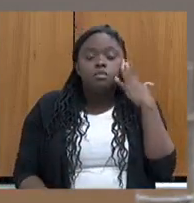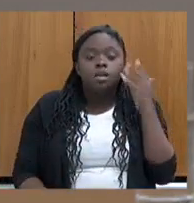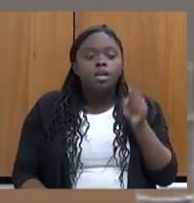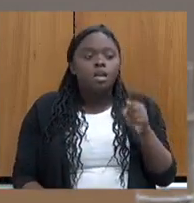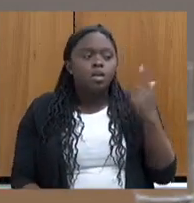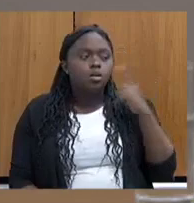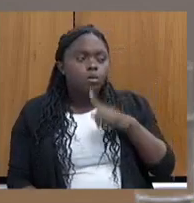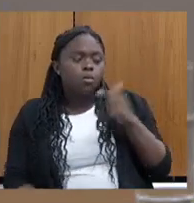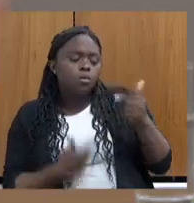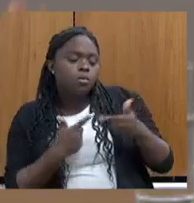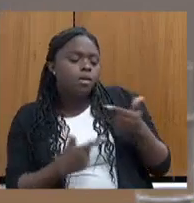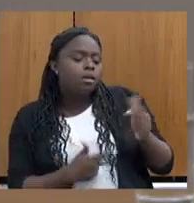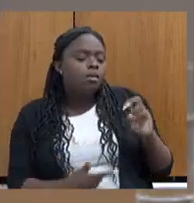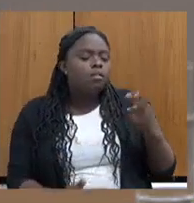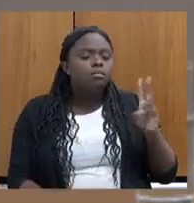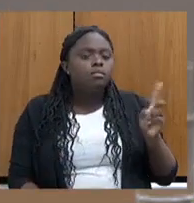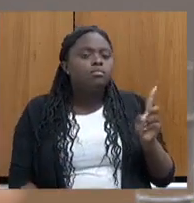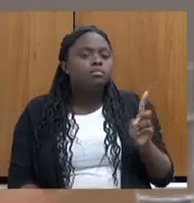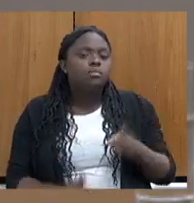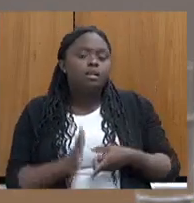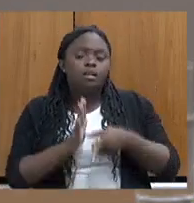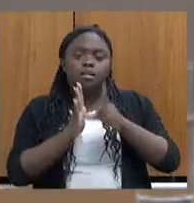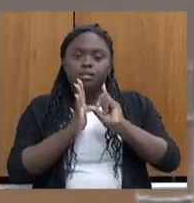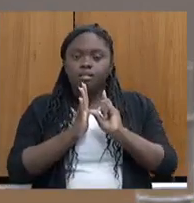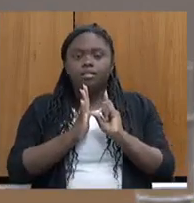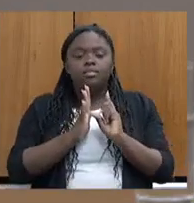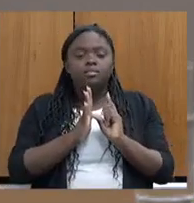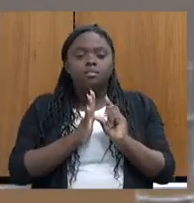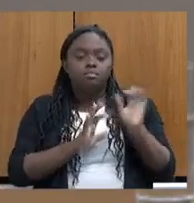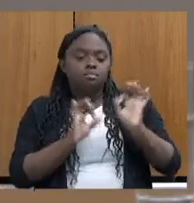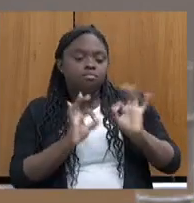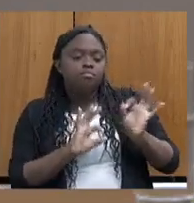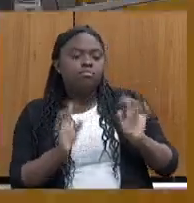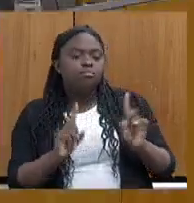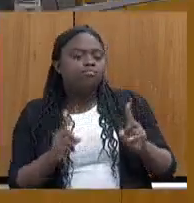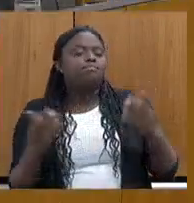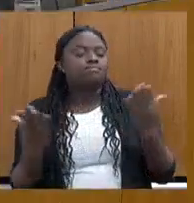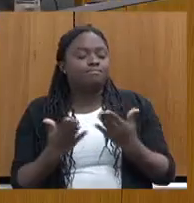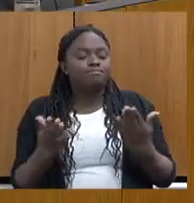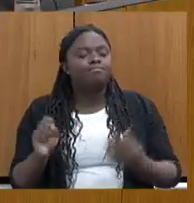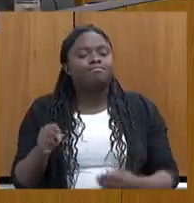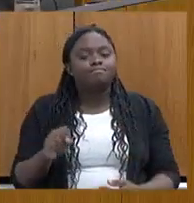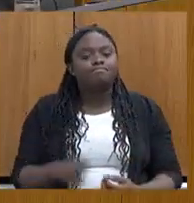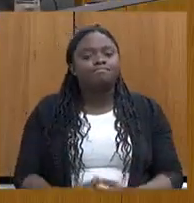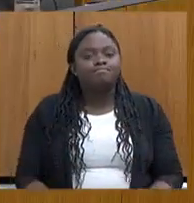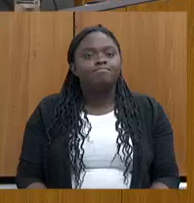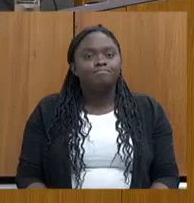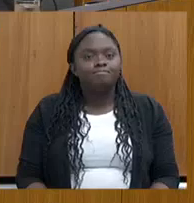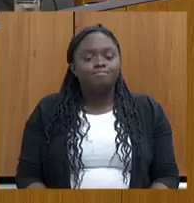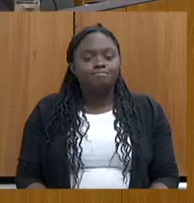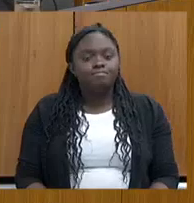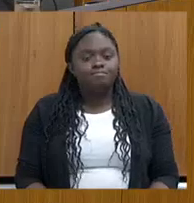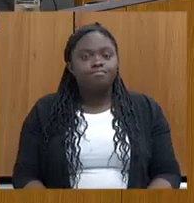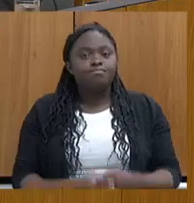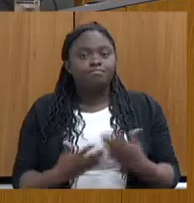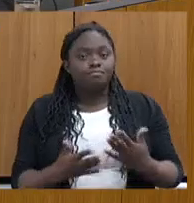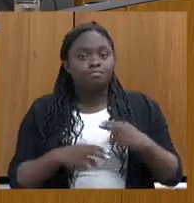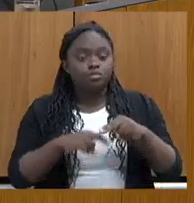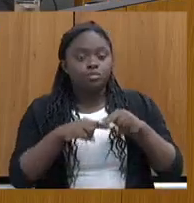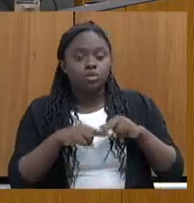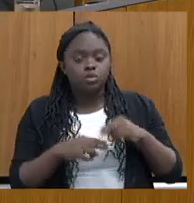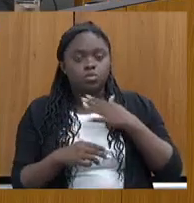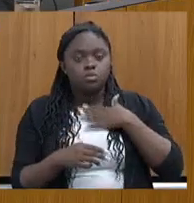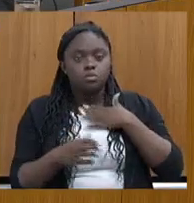o trabalho ou não. Antes isso não era medido, mas agora vai ser. Justamente, secretária, a minha pergunta é porque nos deixa muito